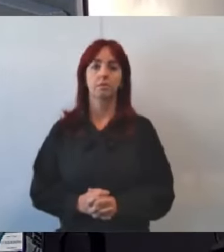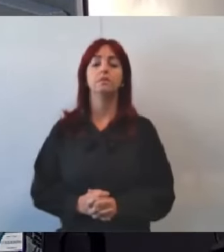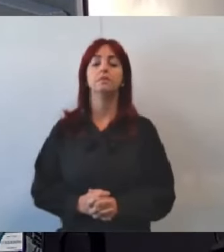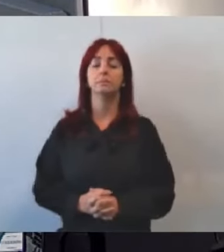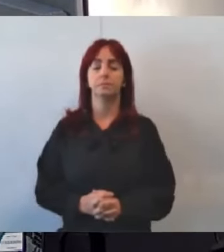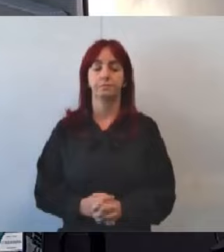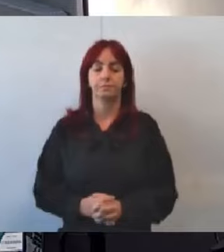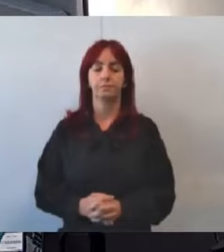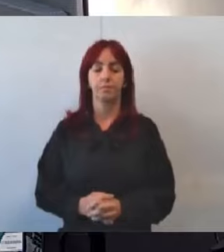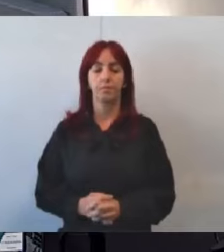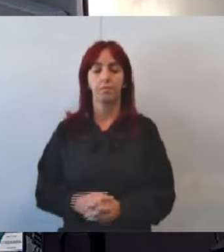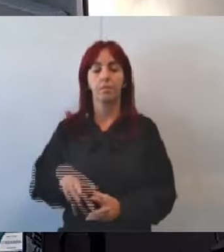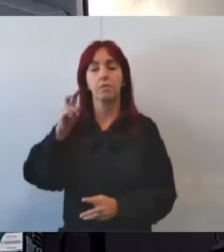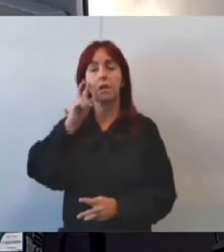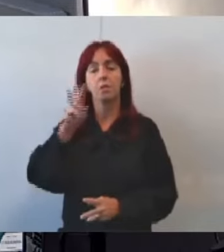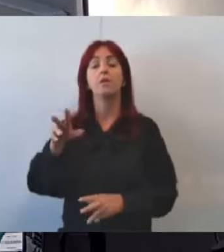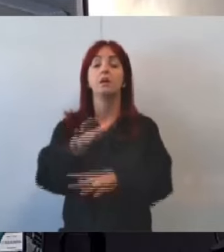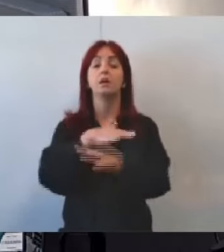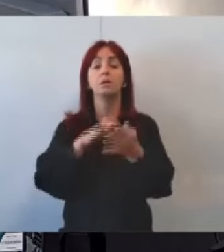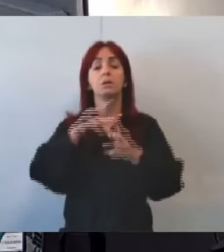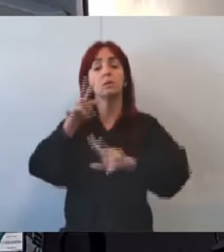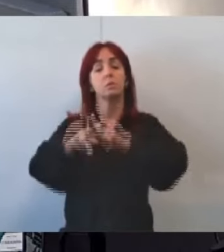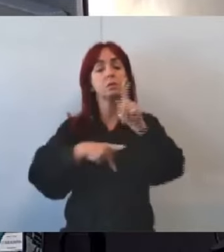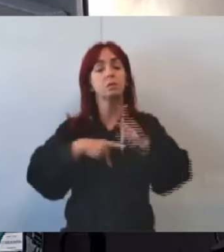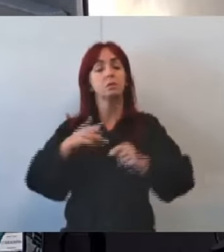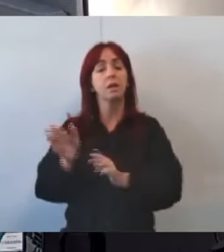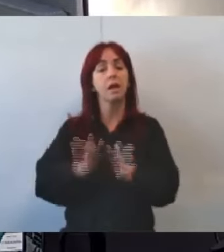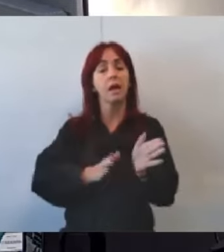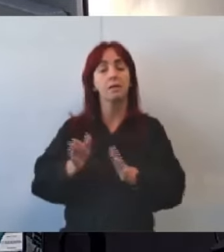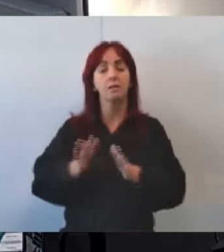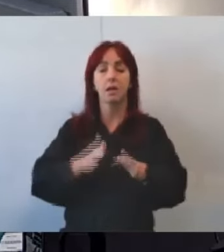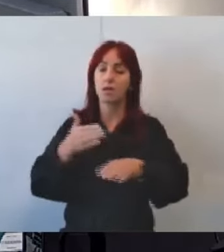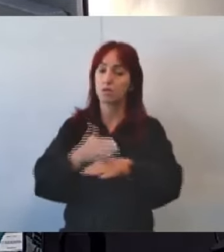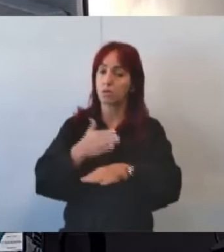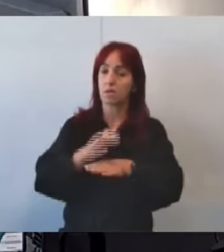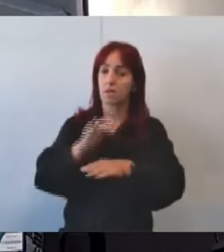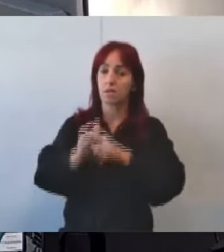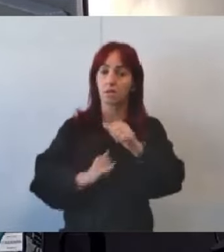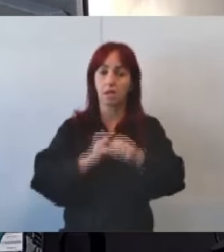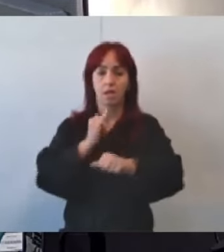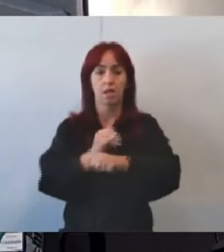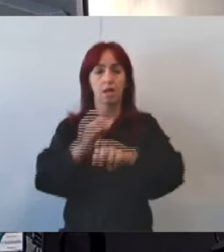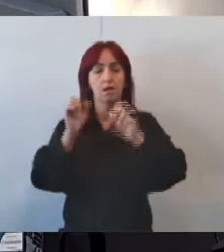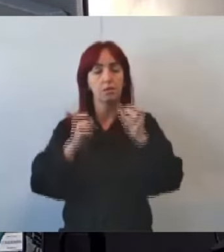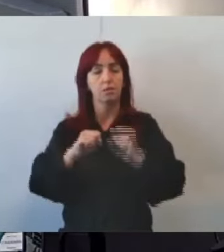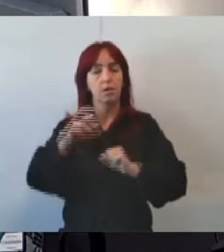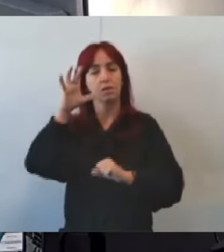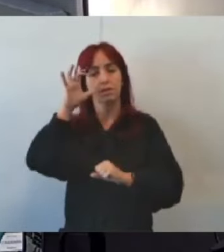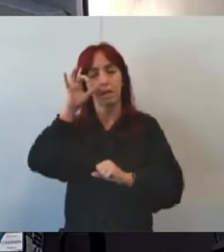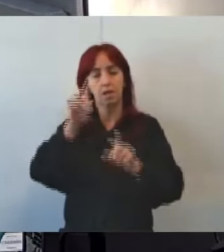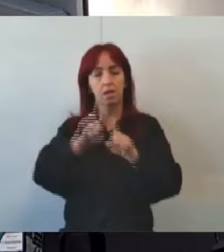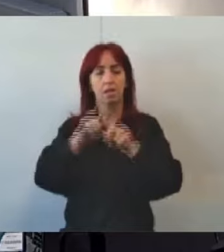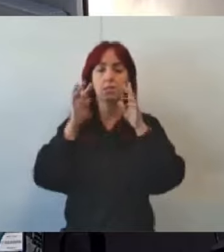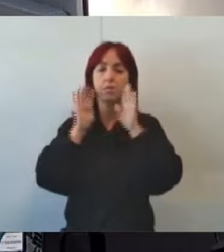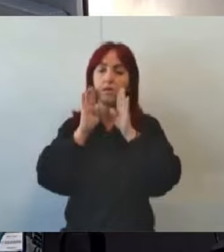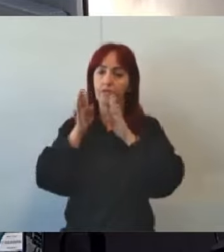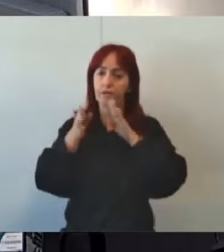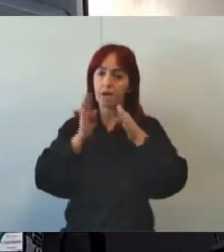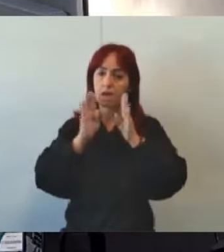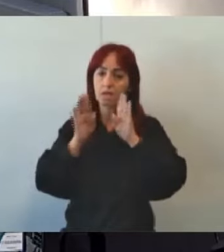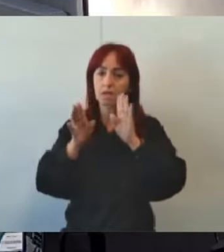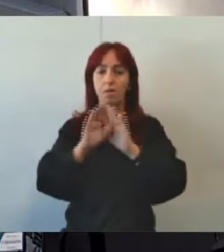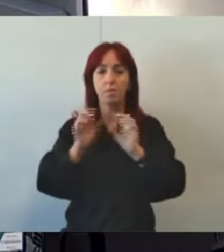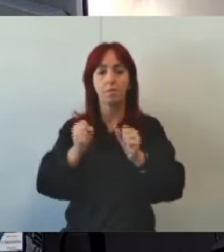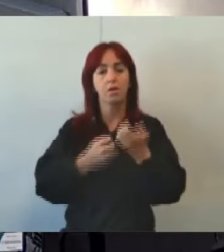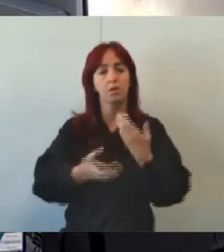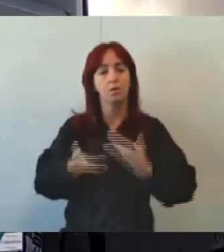mundo tem acesso à internet, todo mundo consegue conectar. Às vezes, ao Instagram, ao Facebook, consegue compartilhar algo. Mas